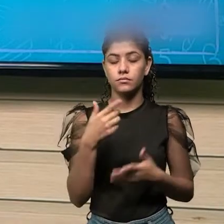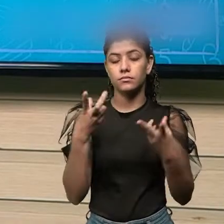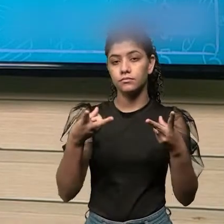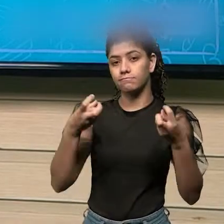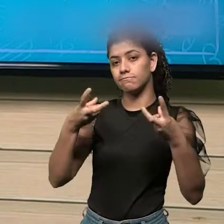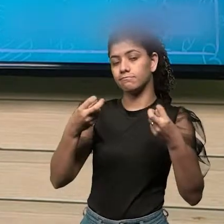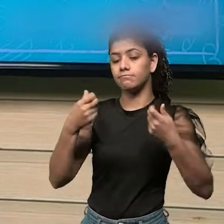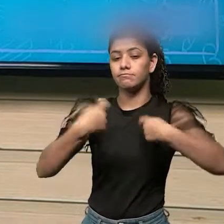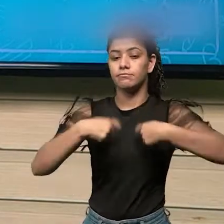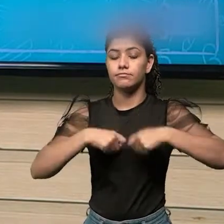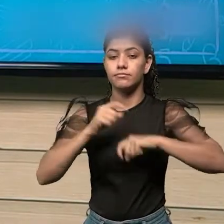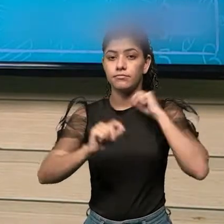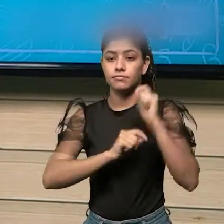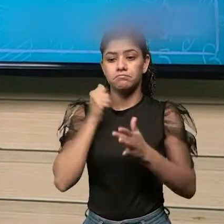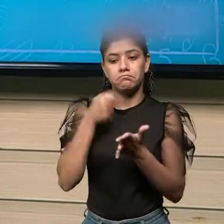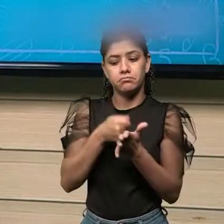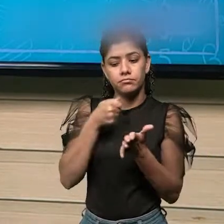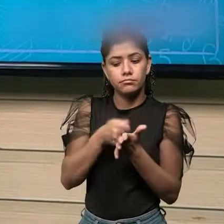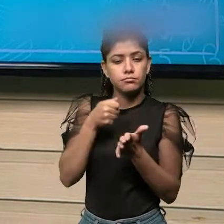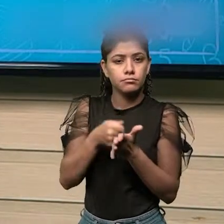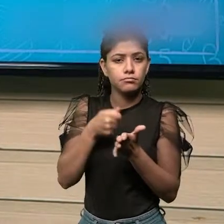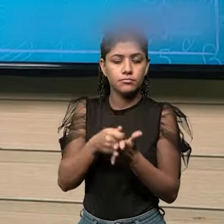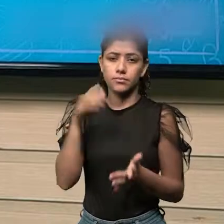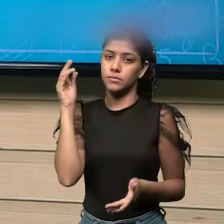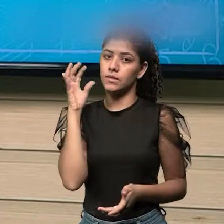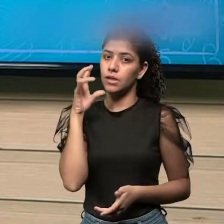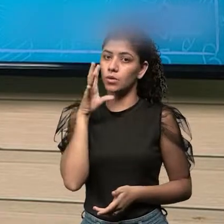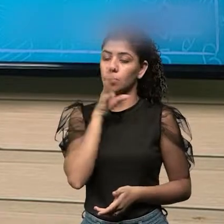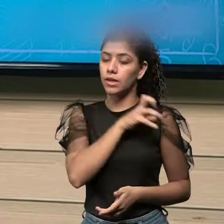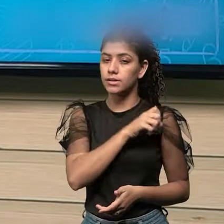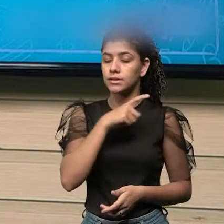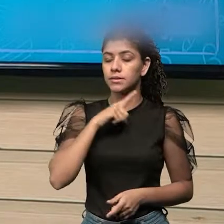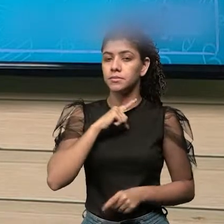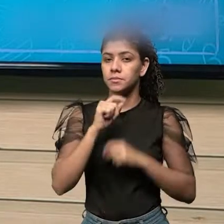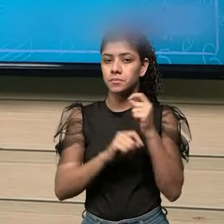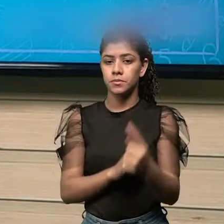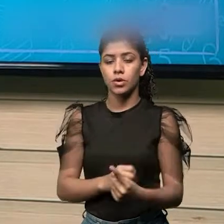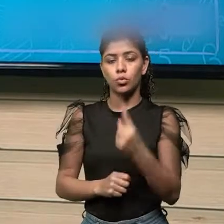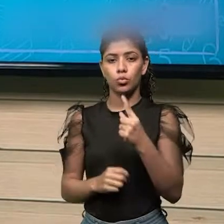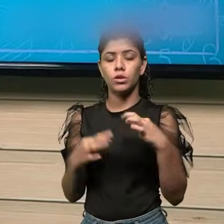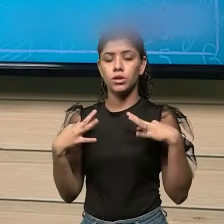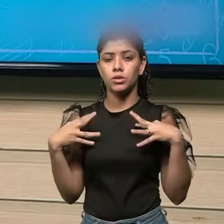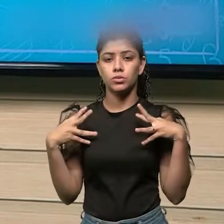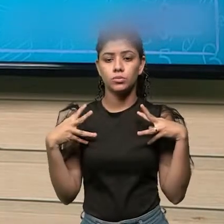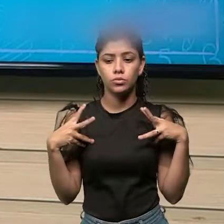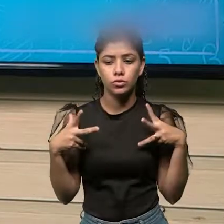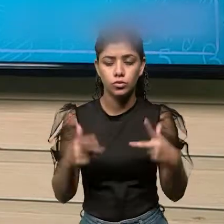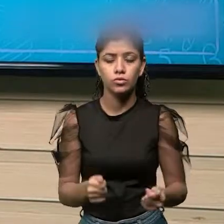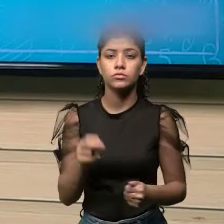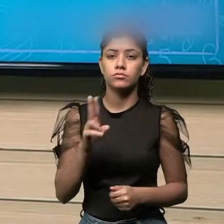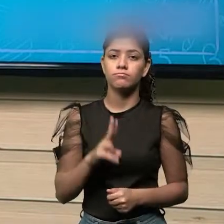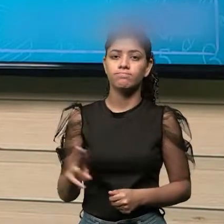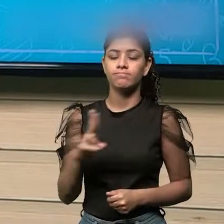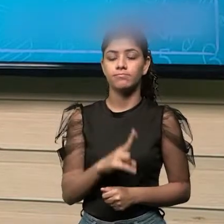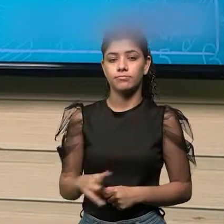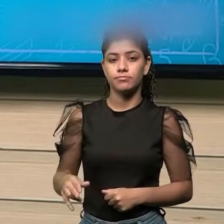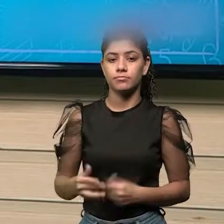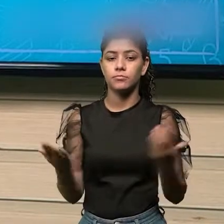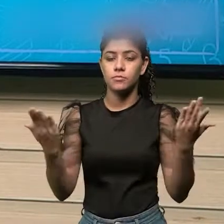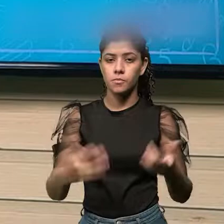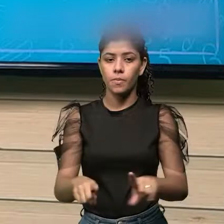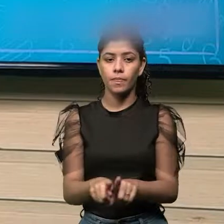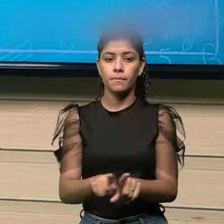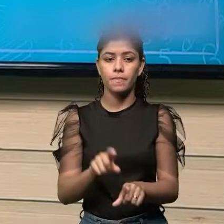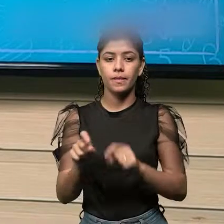a necessidade, quase a obrigatoriedade, de que tivéssemos uma unidade padrão. E daí surge a